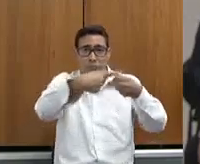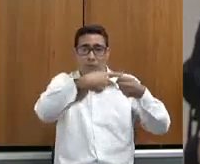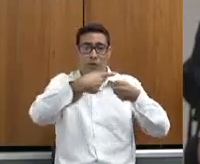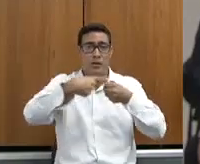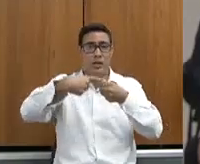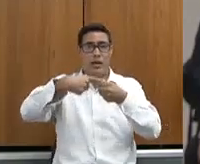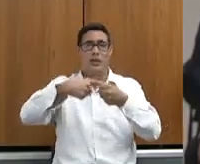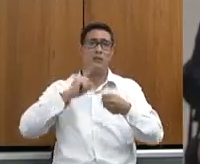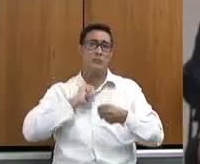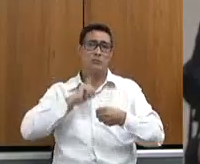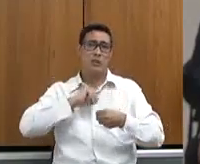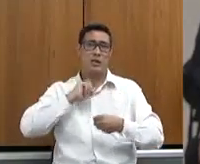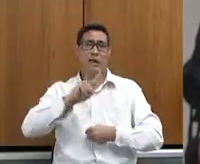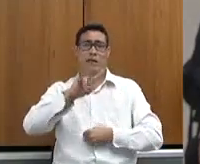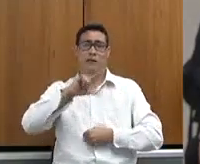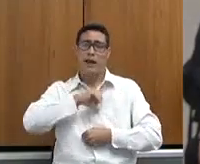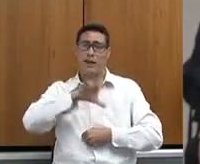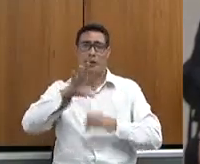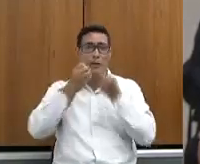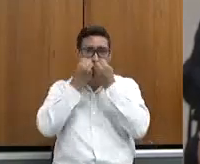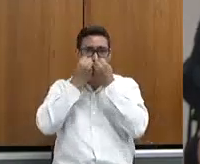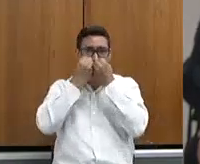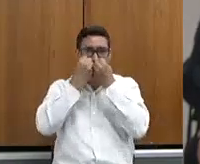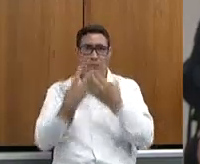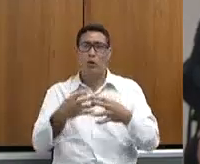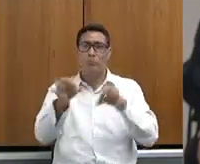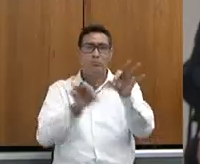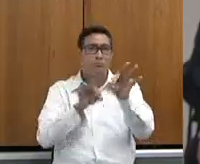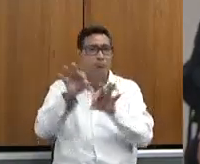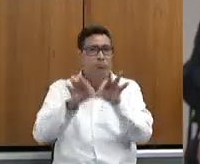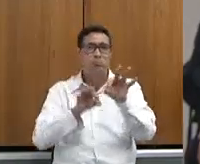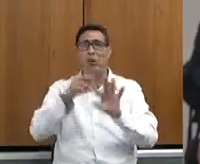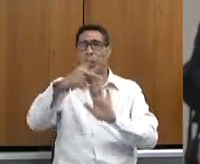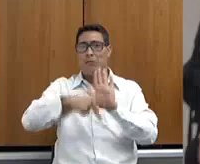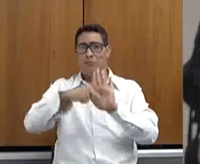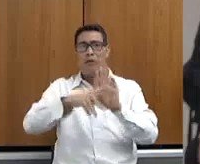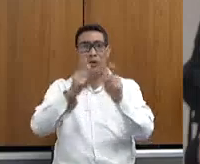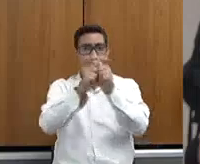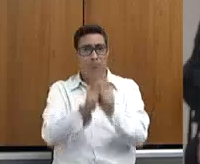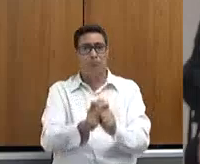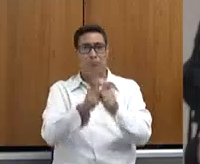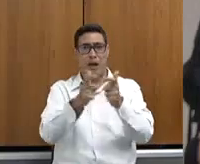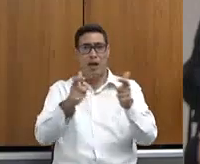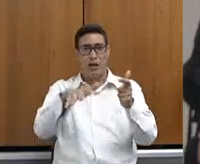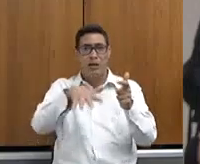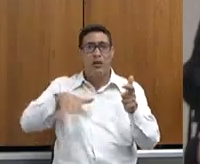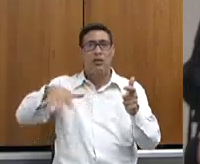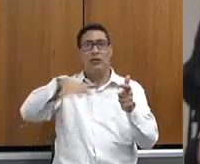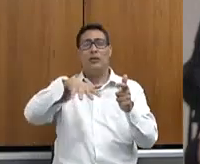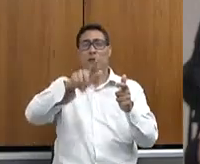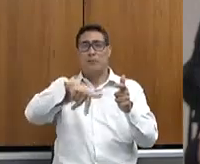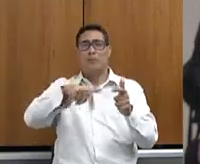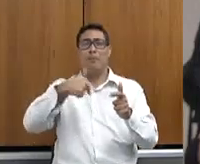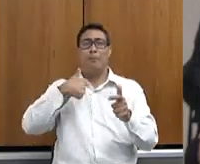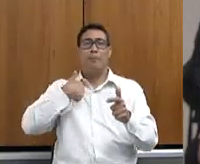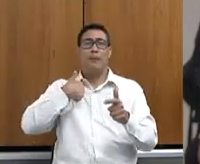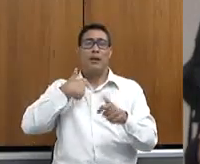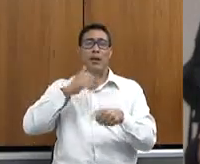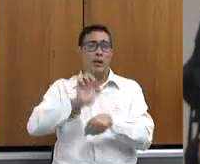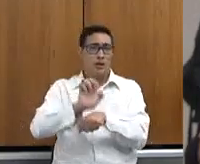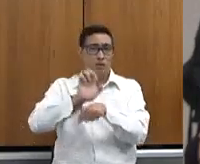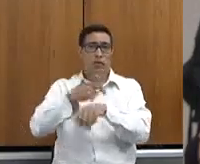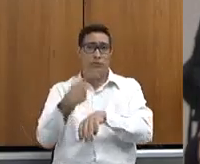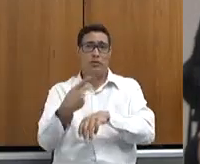Gerais terá excelentes programas nacionais, eu posso dizer desse lugar que eu estou, dos programas nacionais do fortalecimento